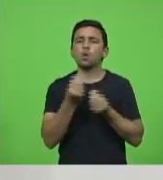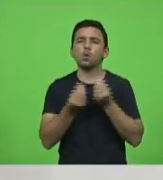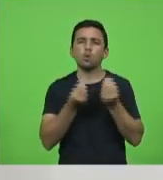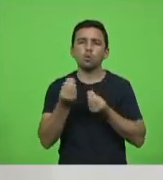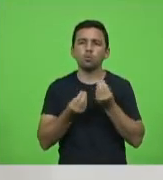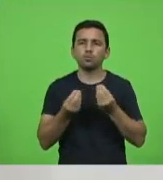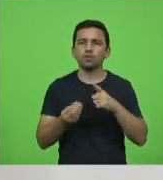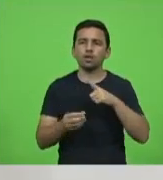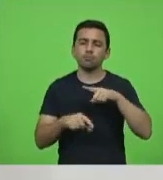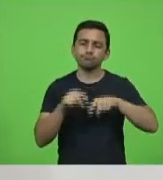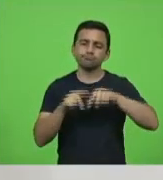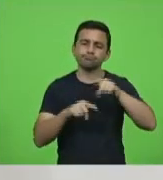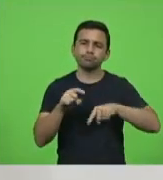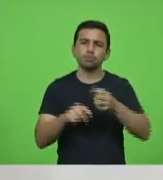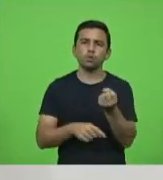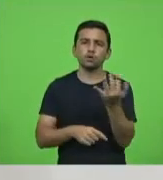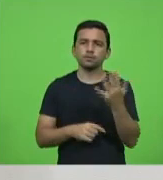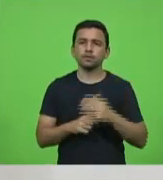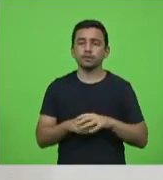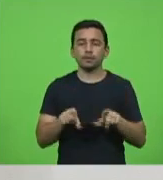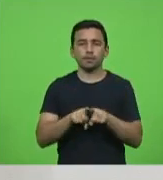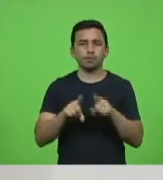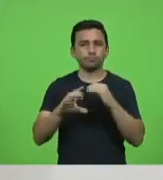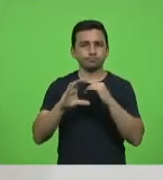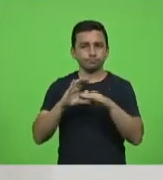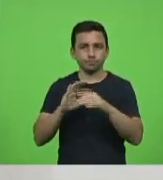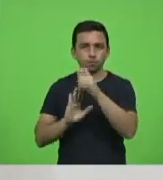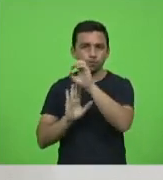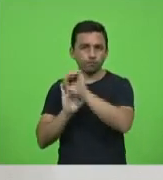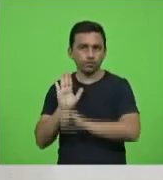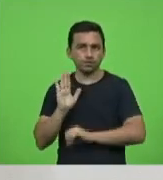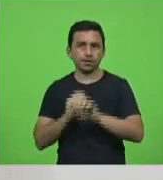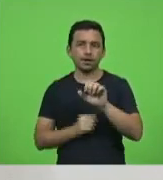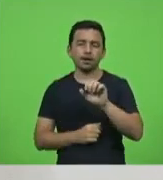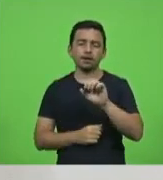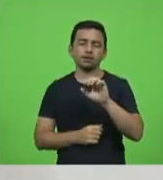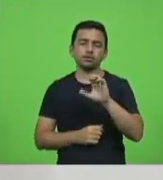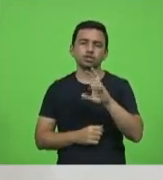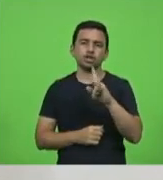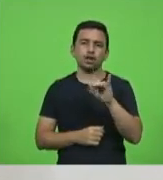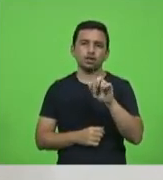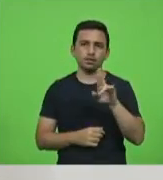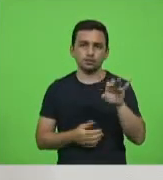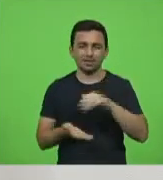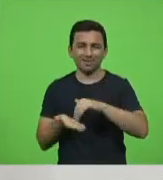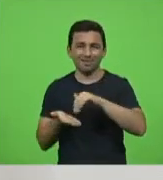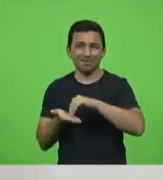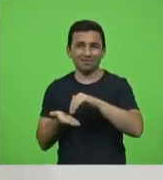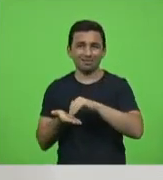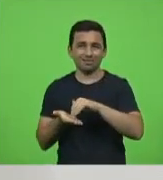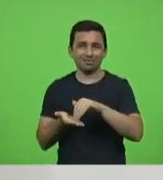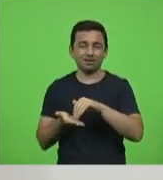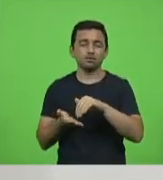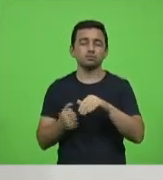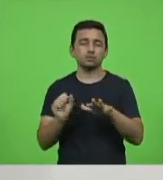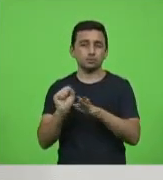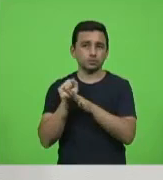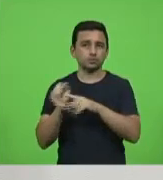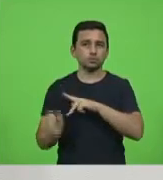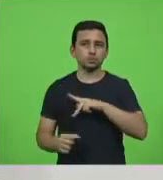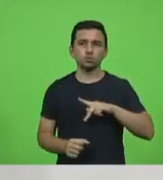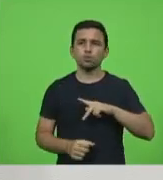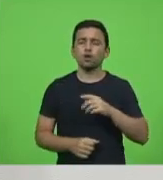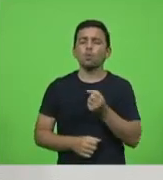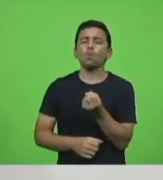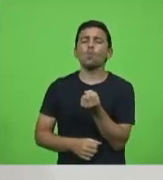encaminhamos ofício ao coronel Charles Alexandre Vieira secretário de Segurança Pública para que nos informe o número de motoristas